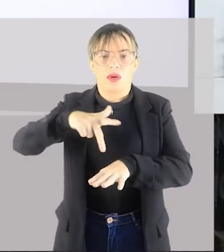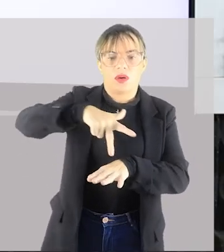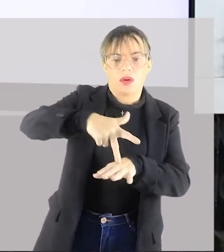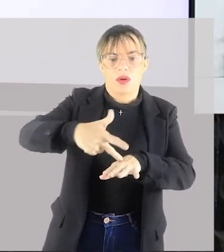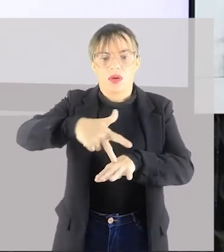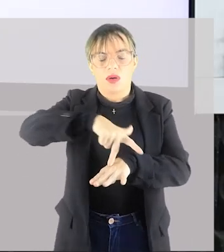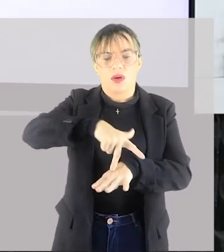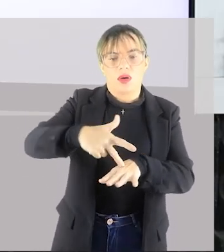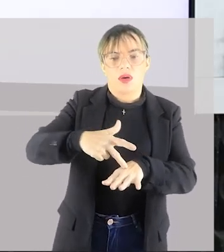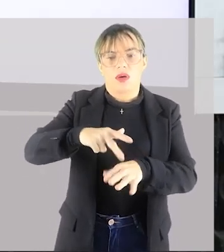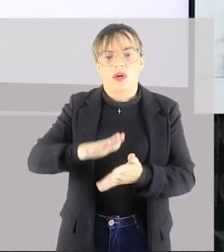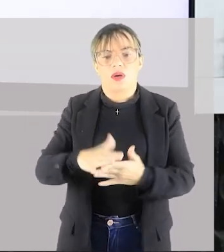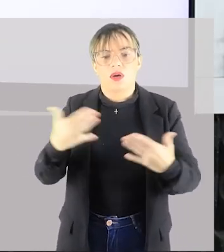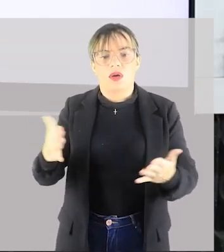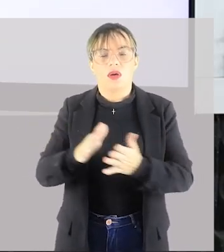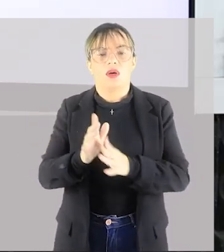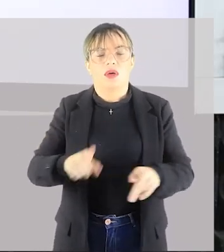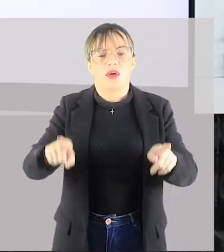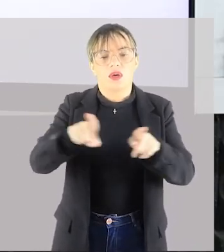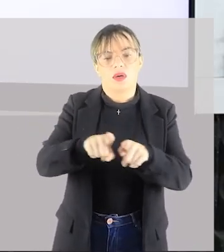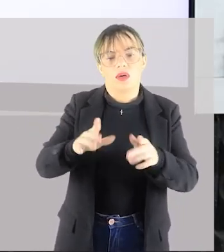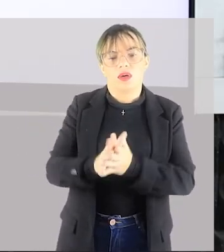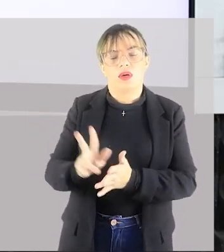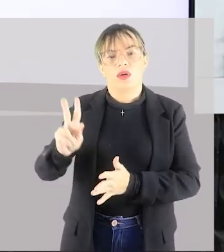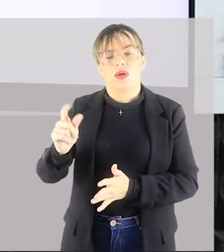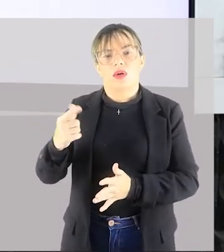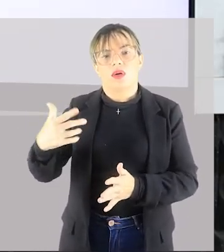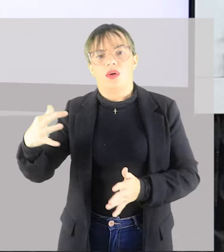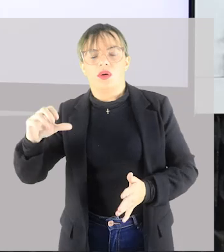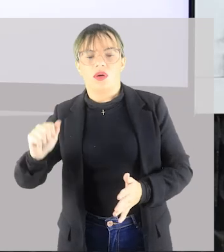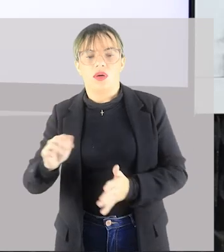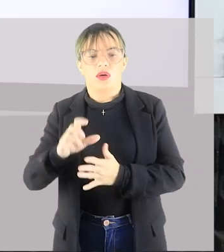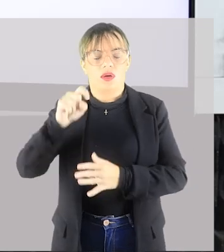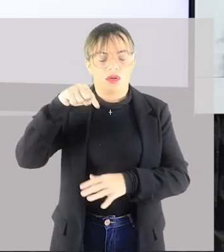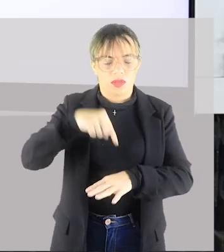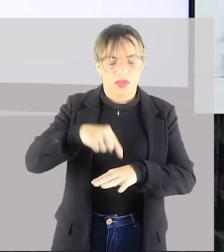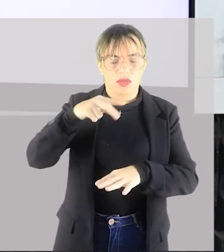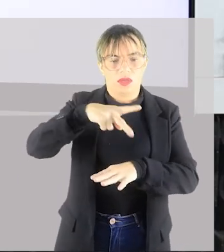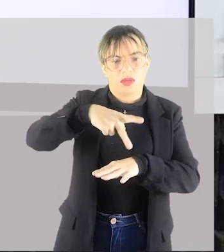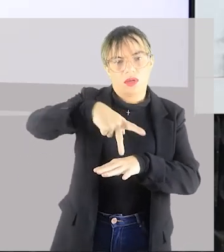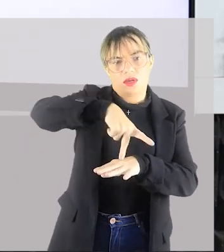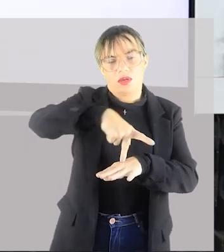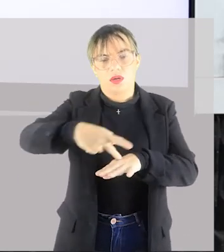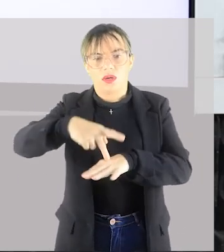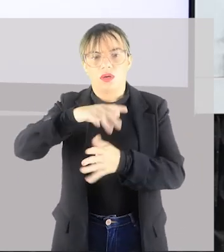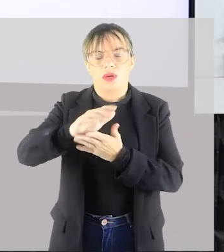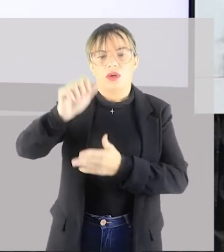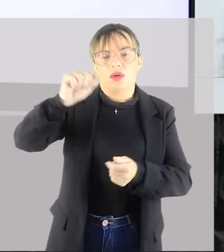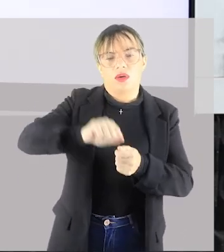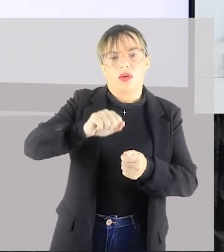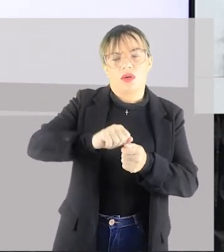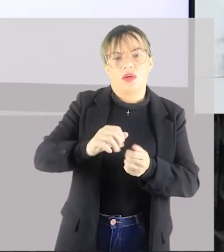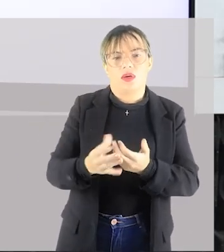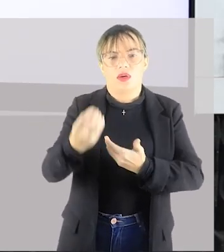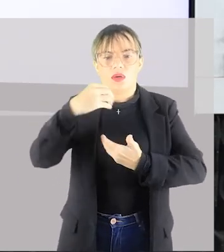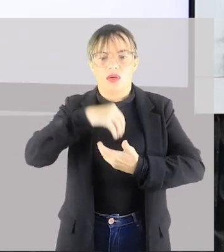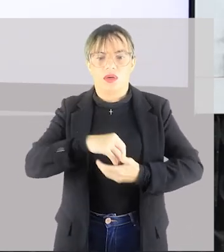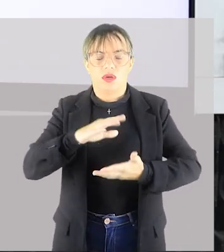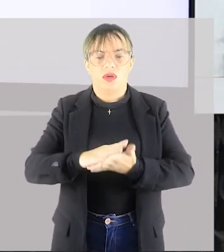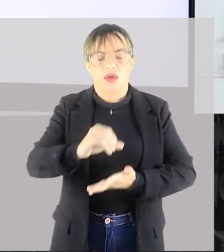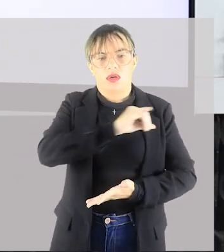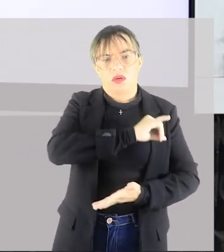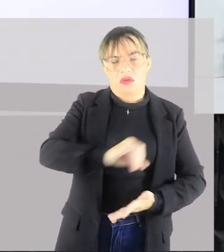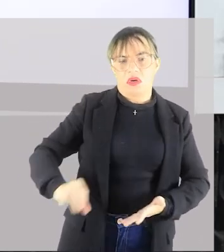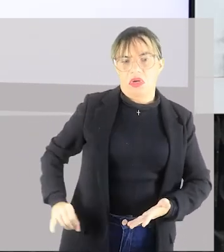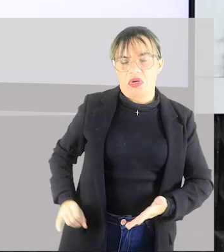da valsa, balé é dança que era feito dentro dos impérios, feito para os indivíduos